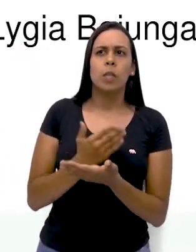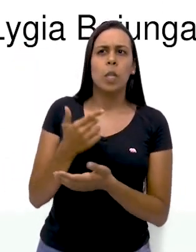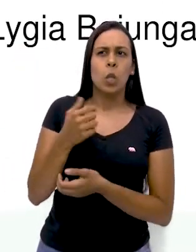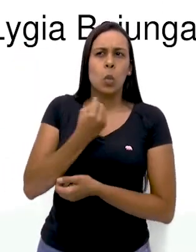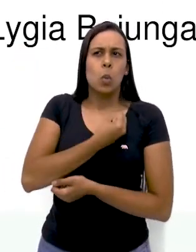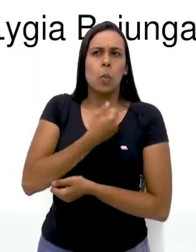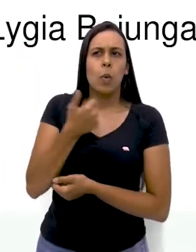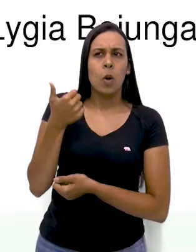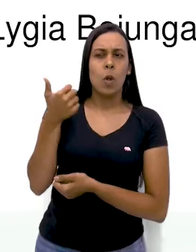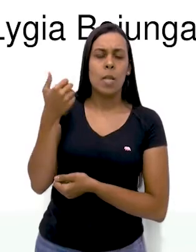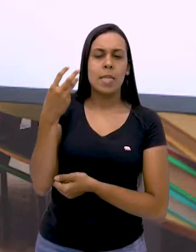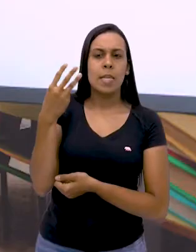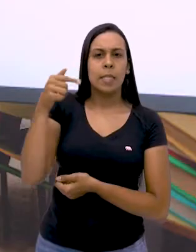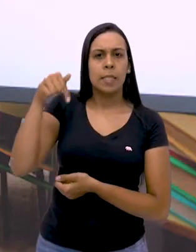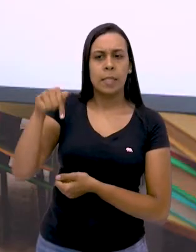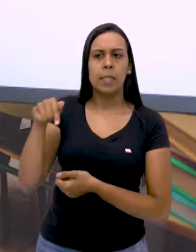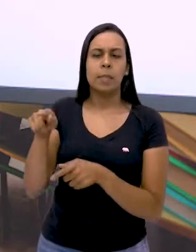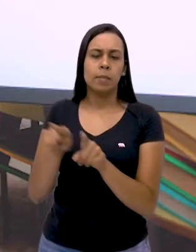e 38.